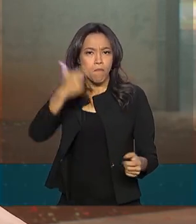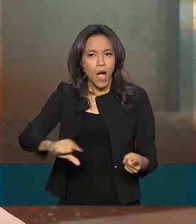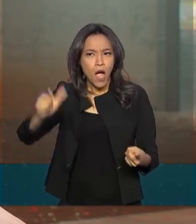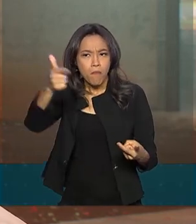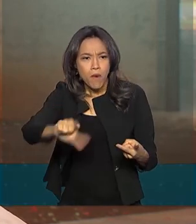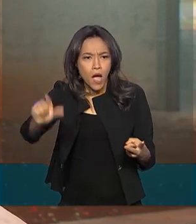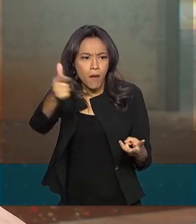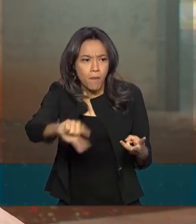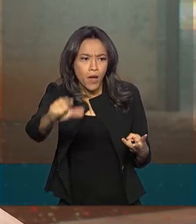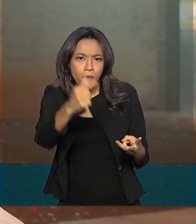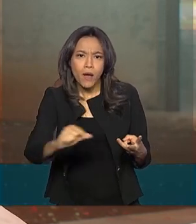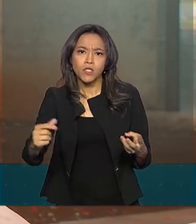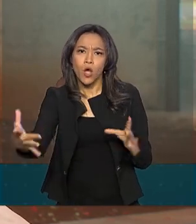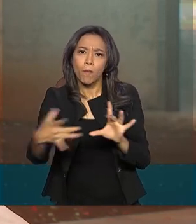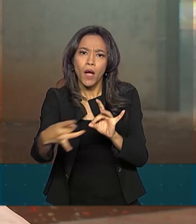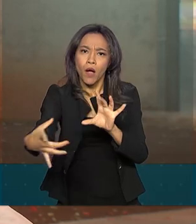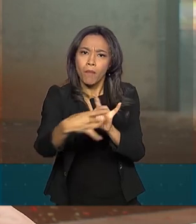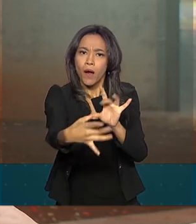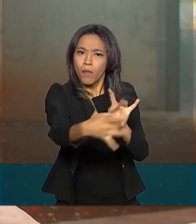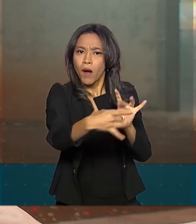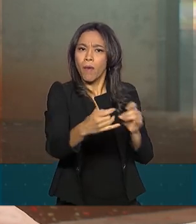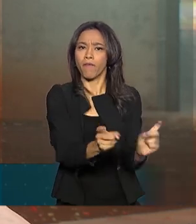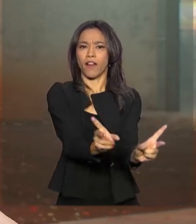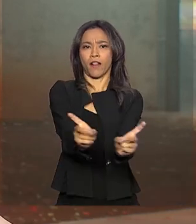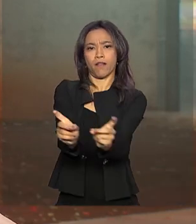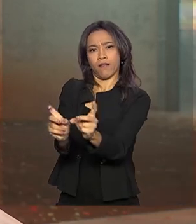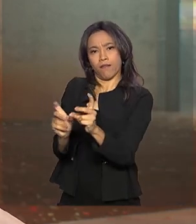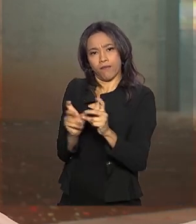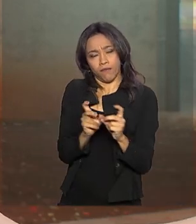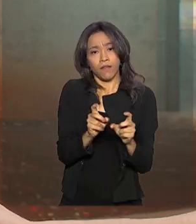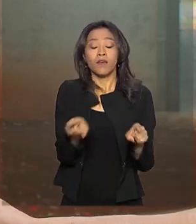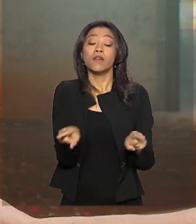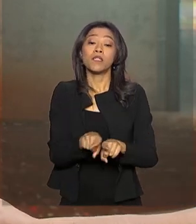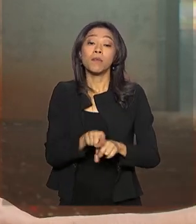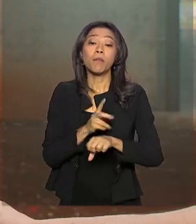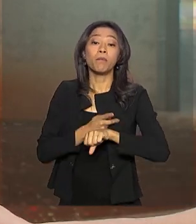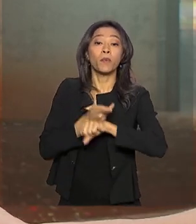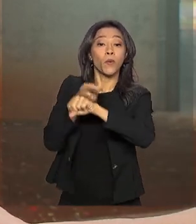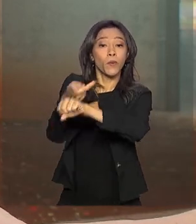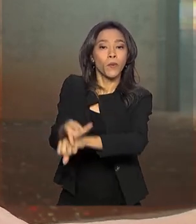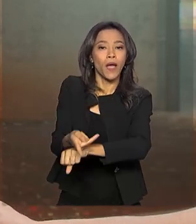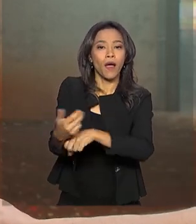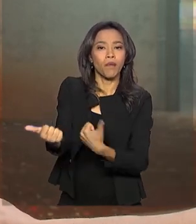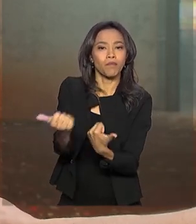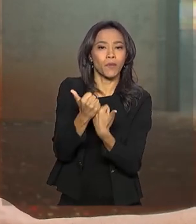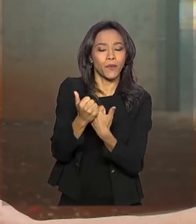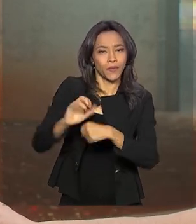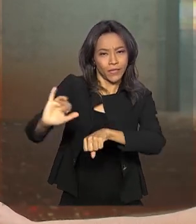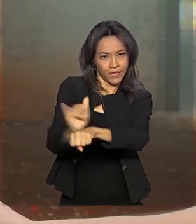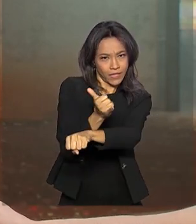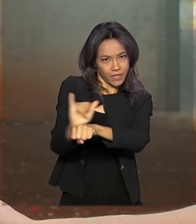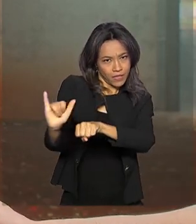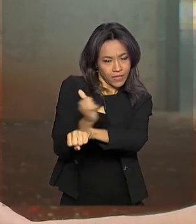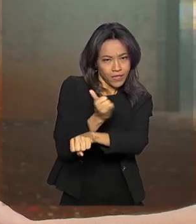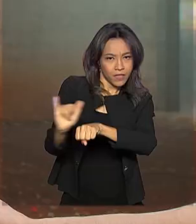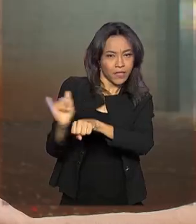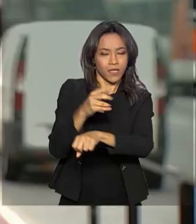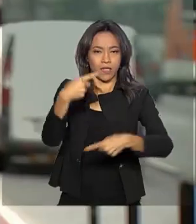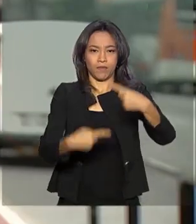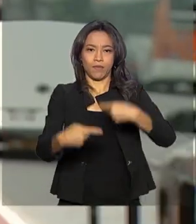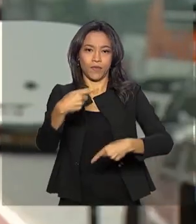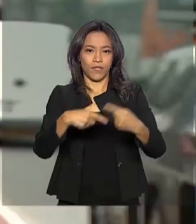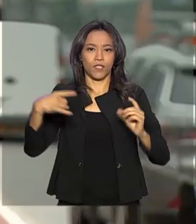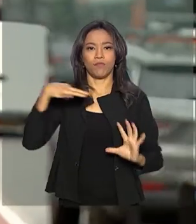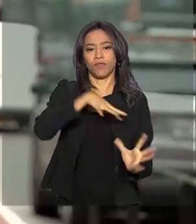parceiros comerciais, principalmente, e tentar apoio a iniciativas estratégicas do país na política internacional.